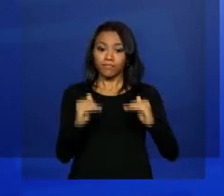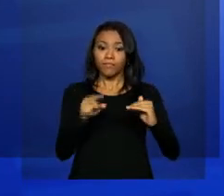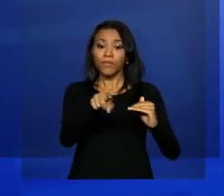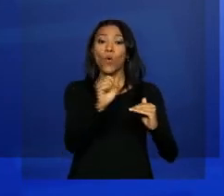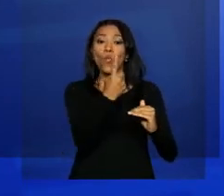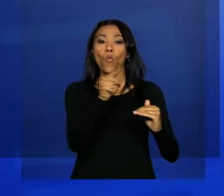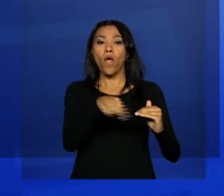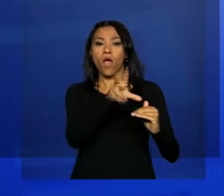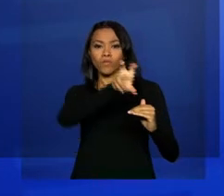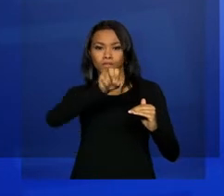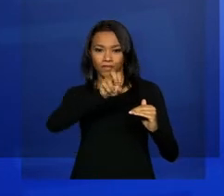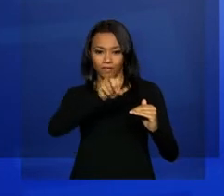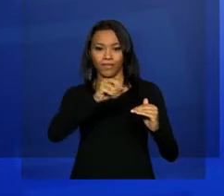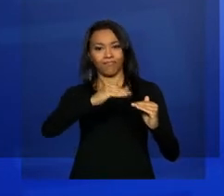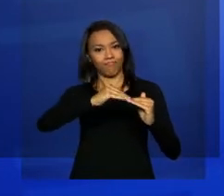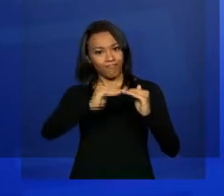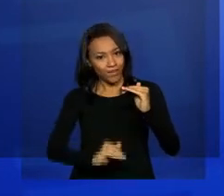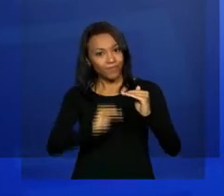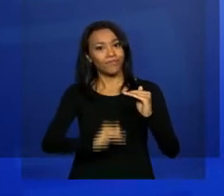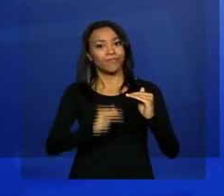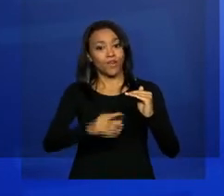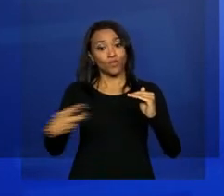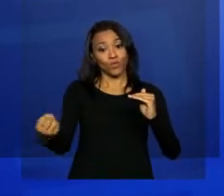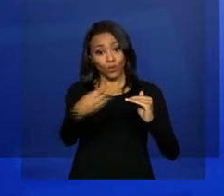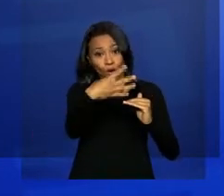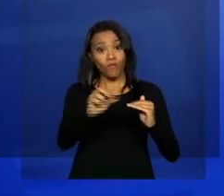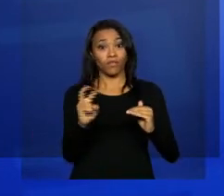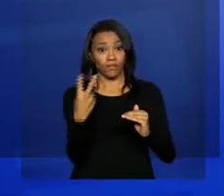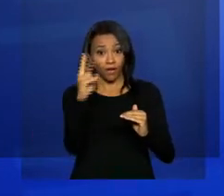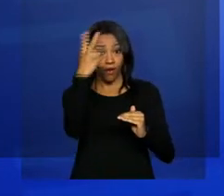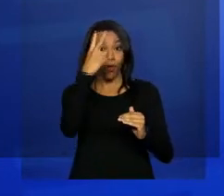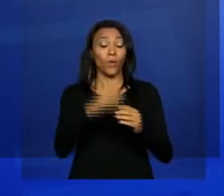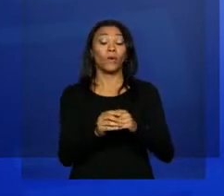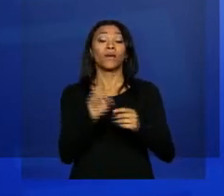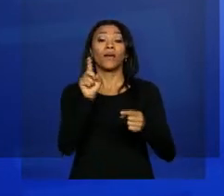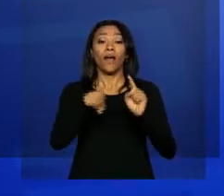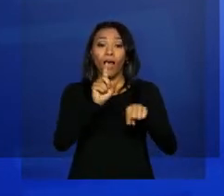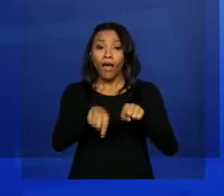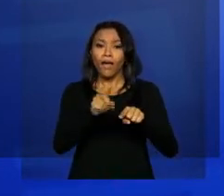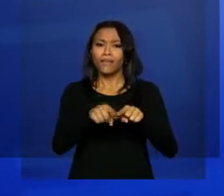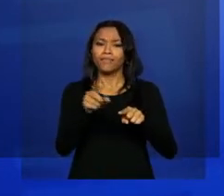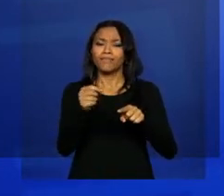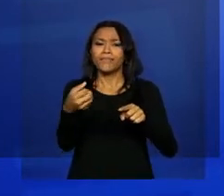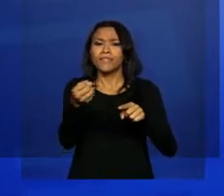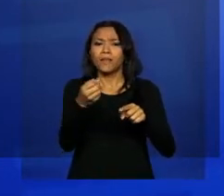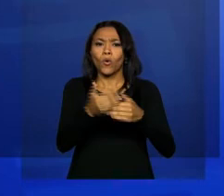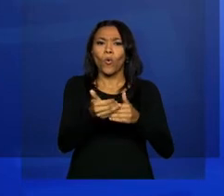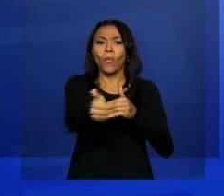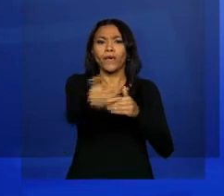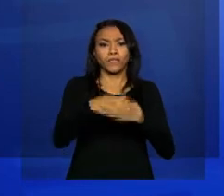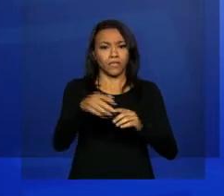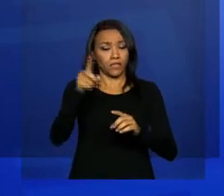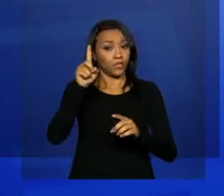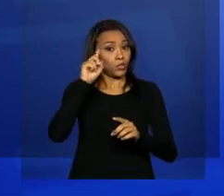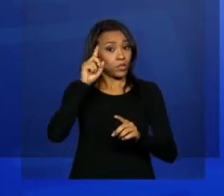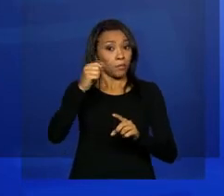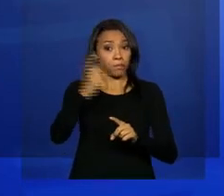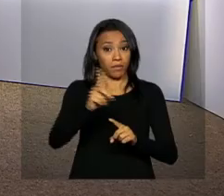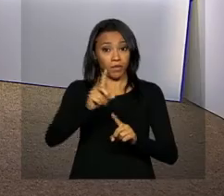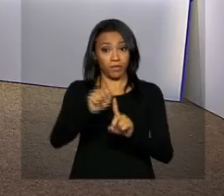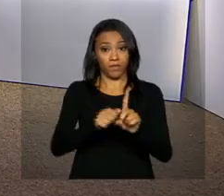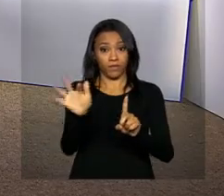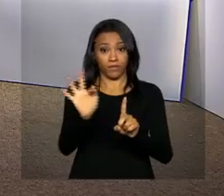1,50. Os novos valores das bandeiras tarifárias passam a valer a partir de 1º de fevereiro.